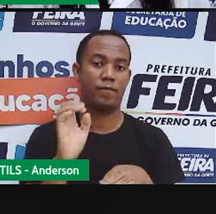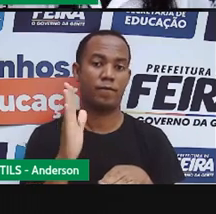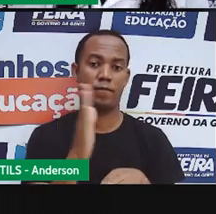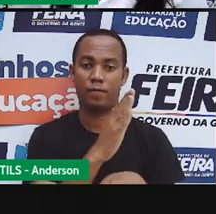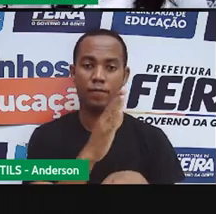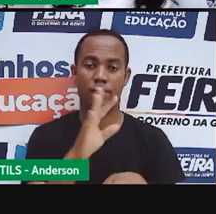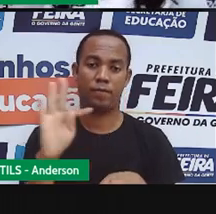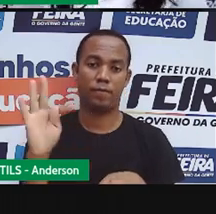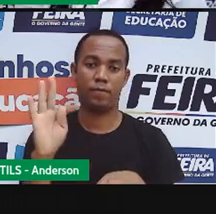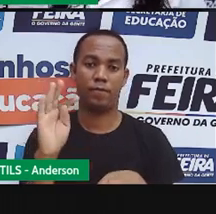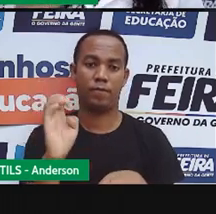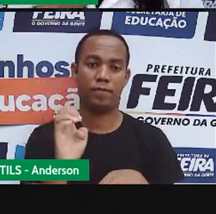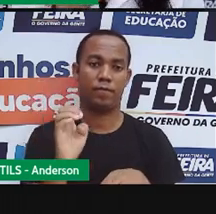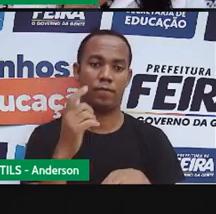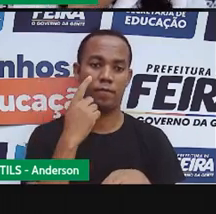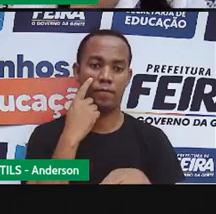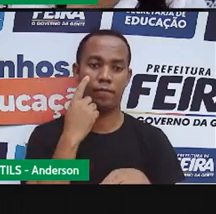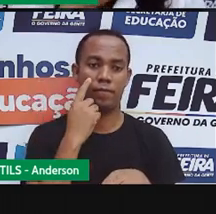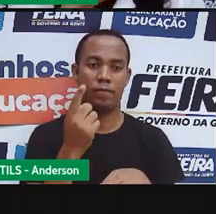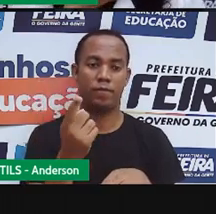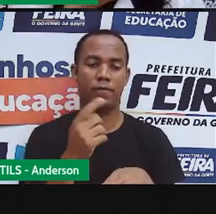Poguete. O